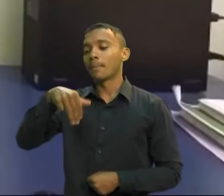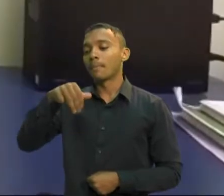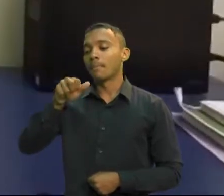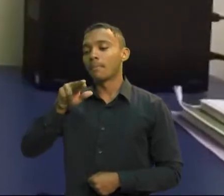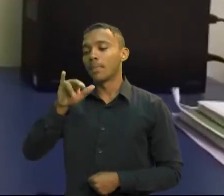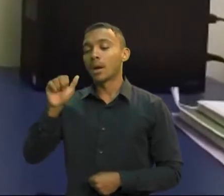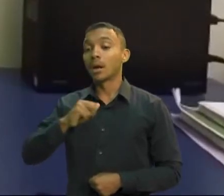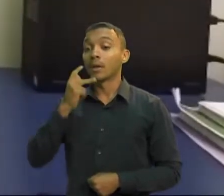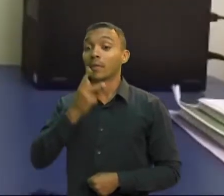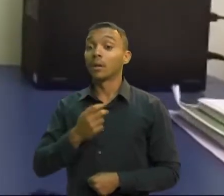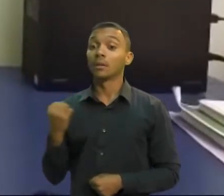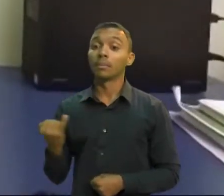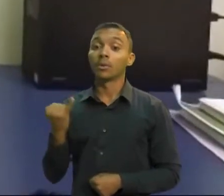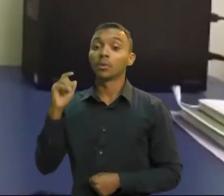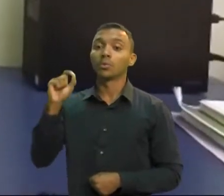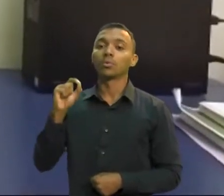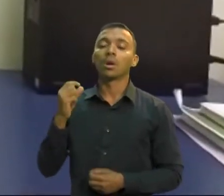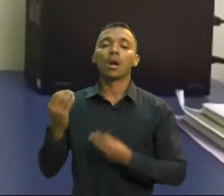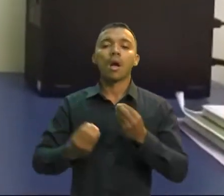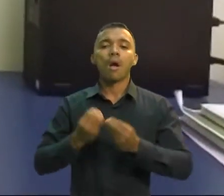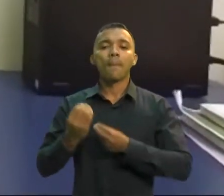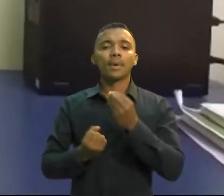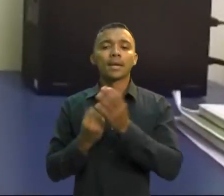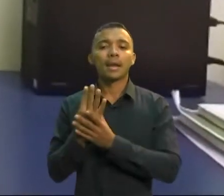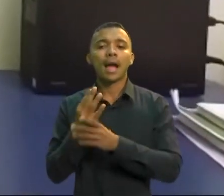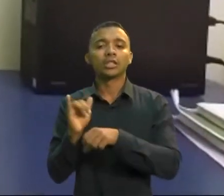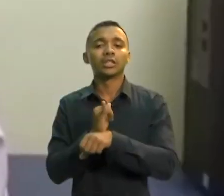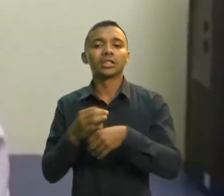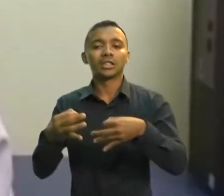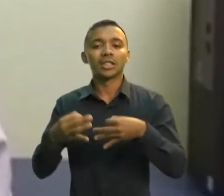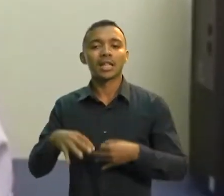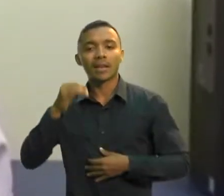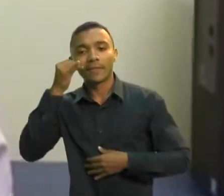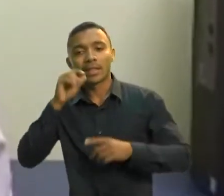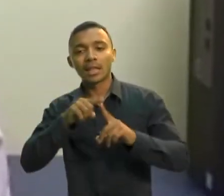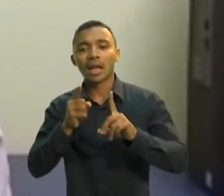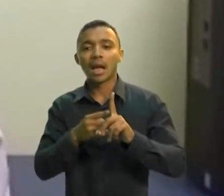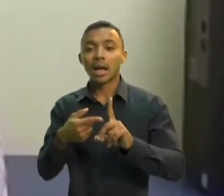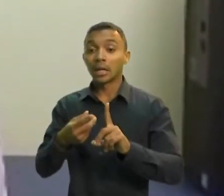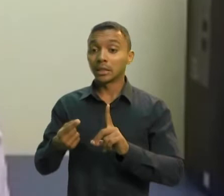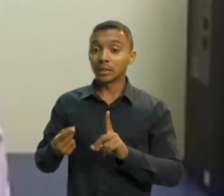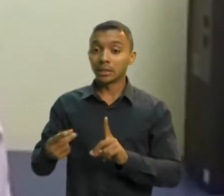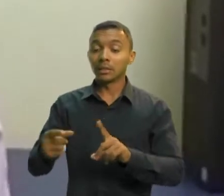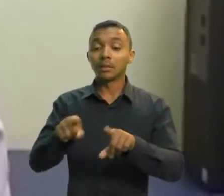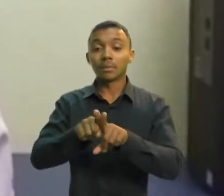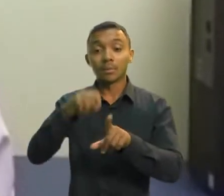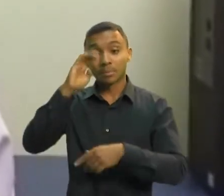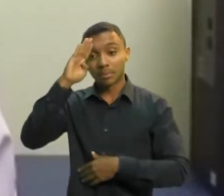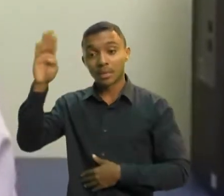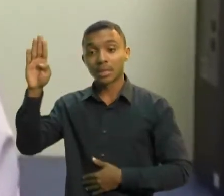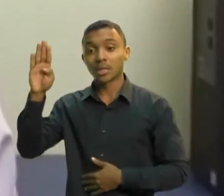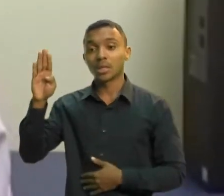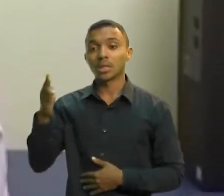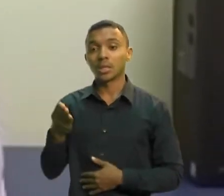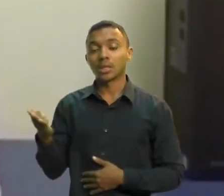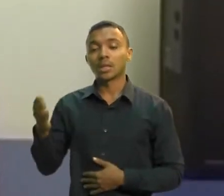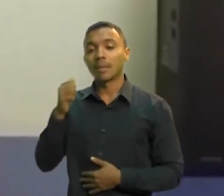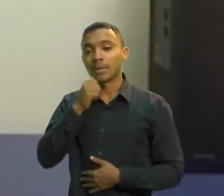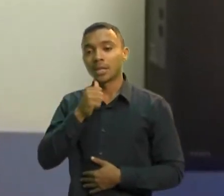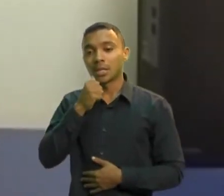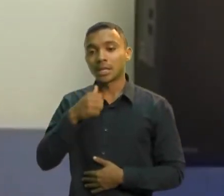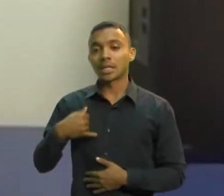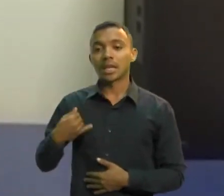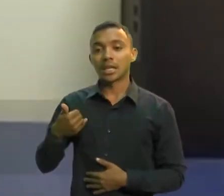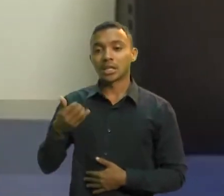importância de métodos anticoncepcionais de longa duração, principalmente para as menores de 16 anos. Nós